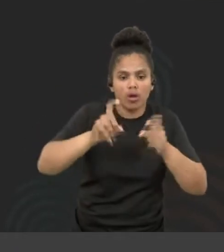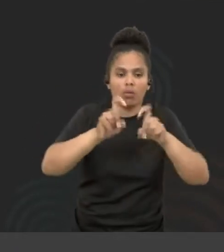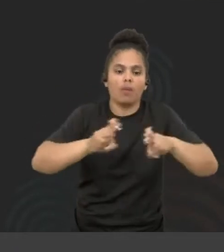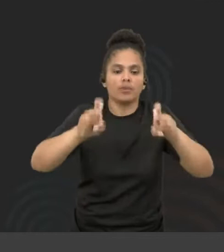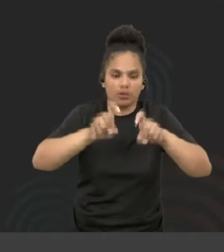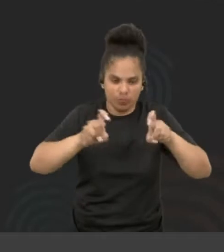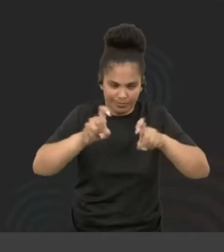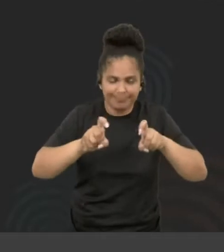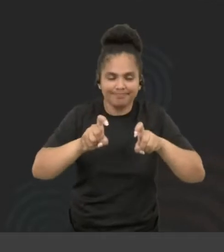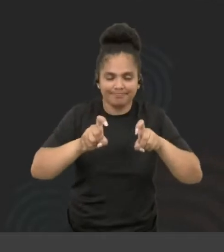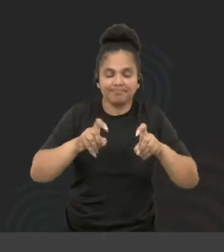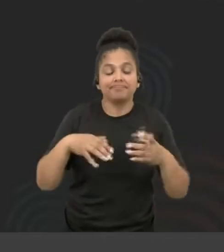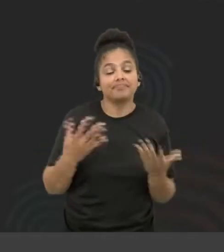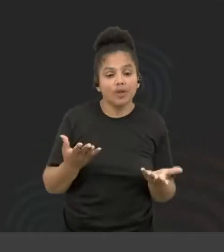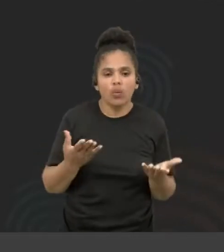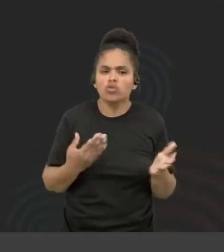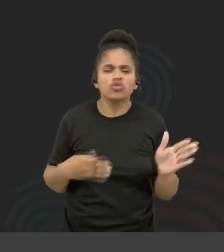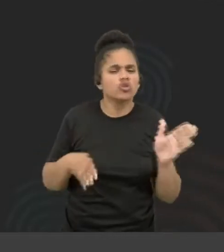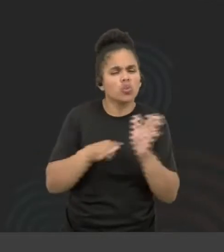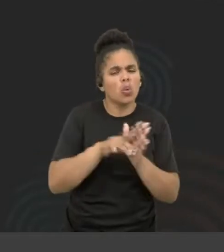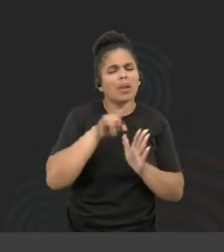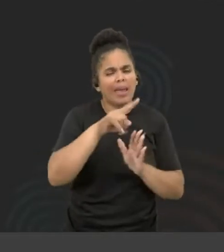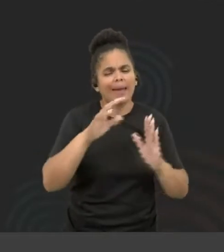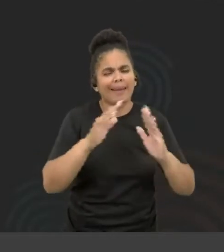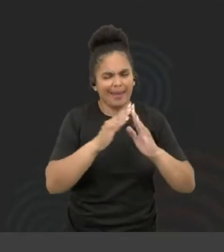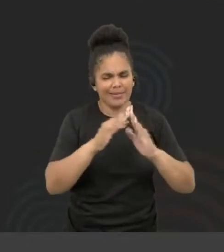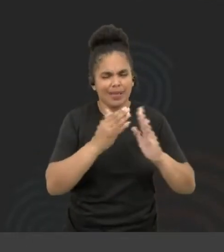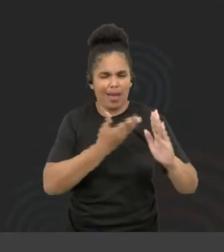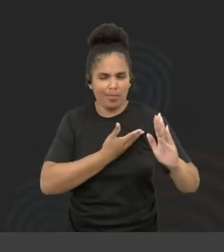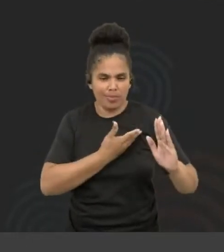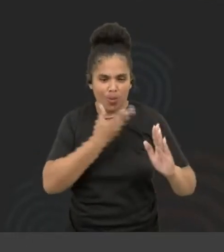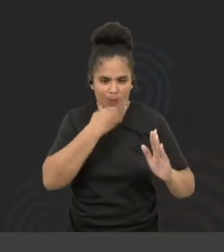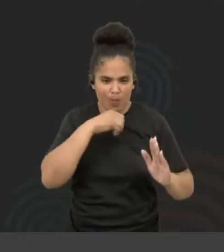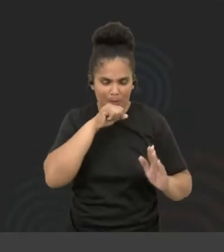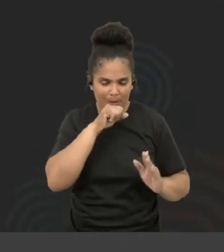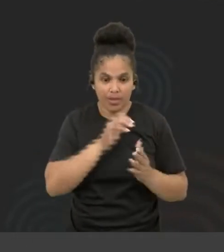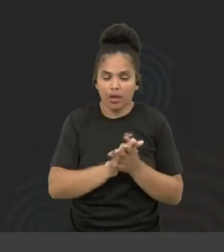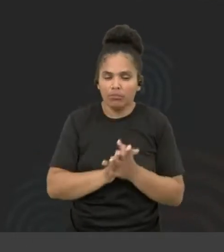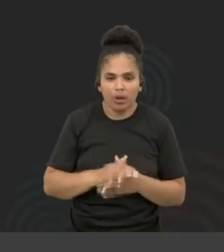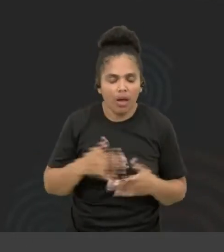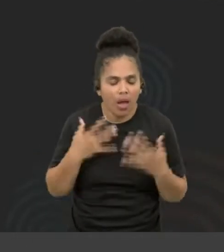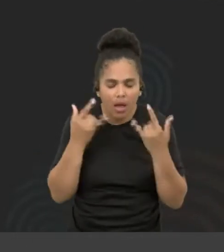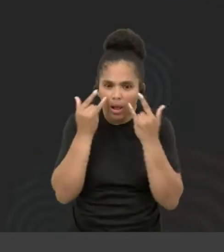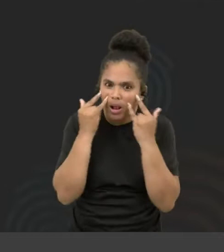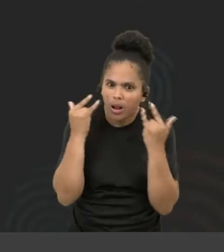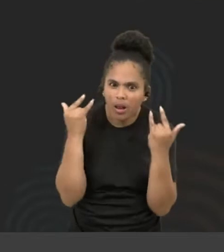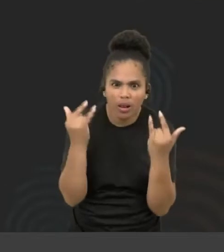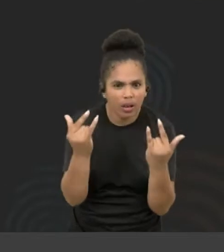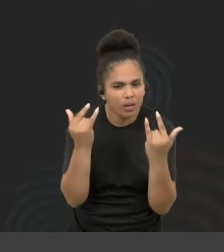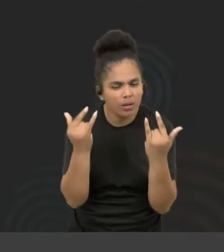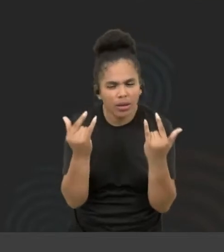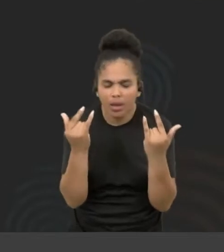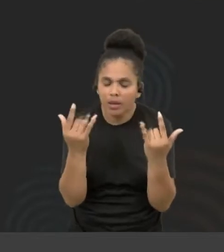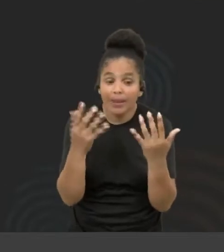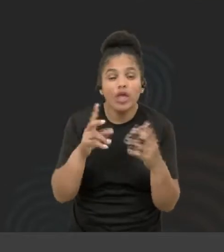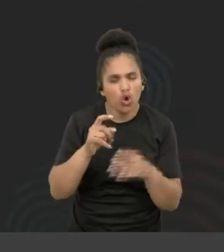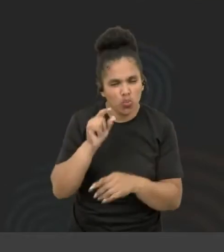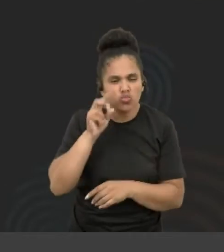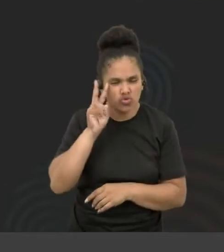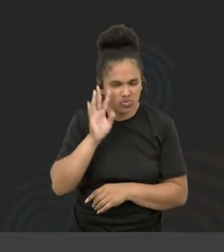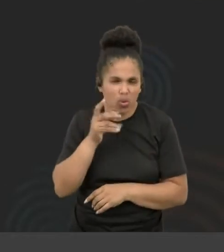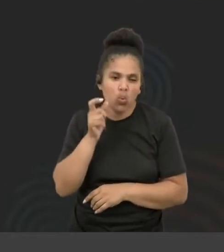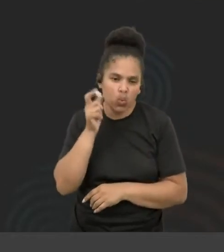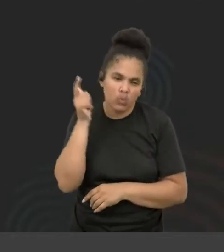computador. Chegamos na casa desse cara, e eu fiquei encantado com aquele trem, só que eu enxergava um